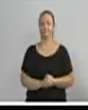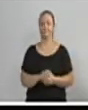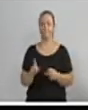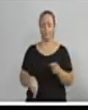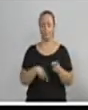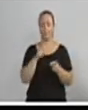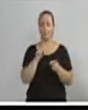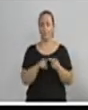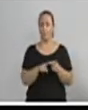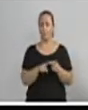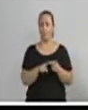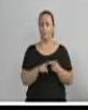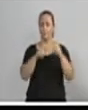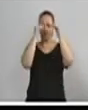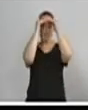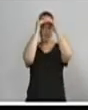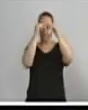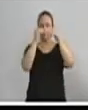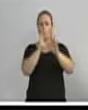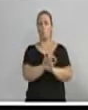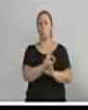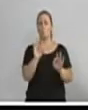Crime de desobediência.